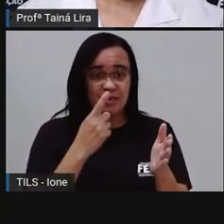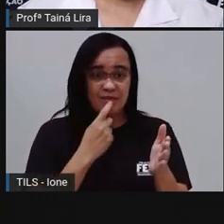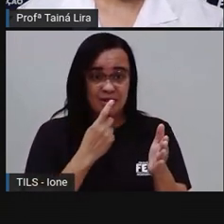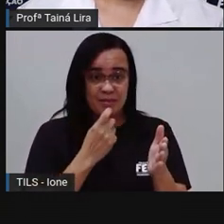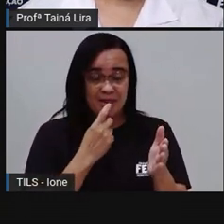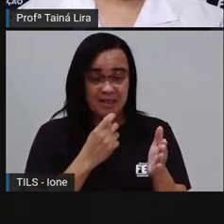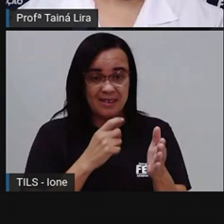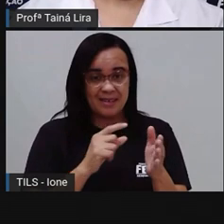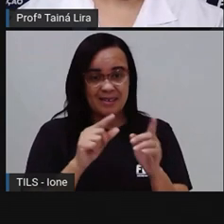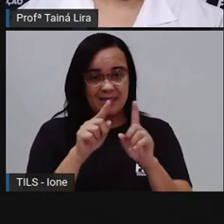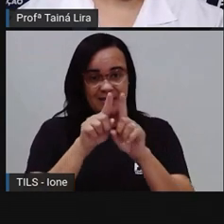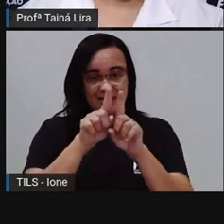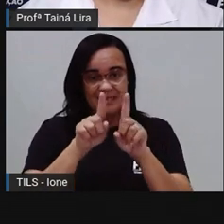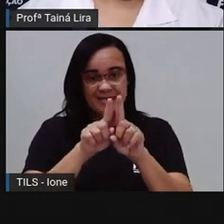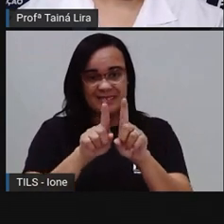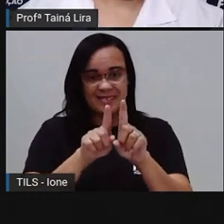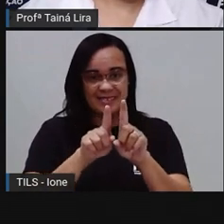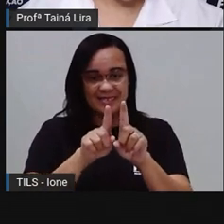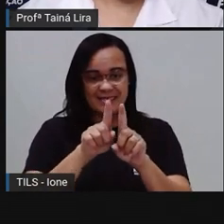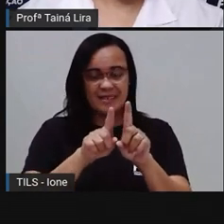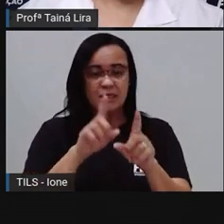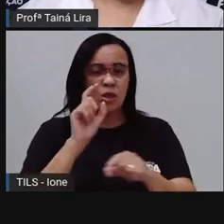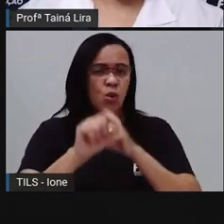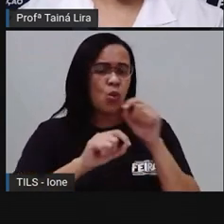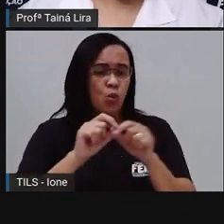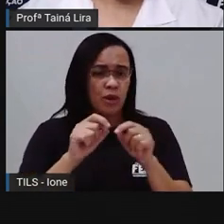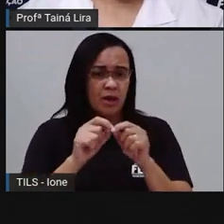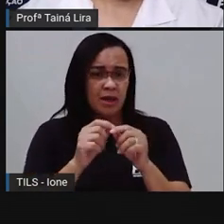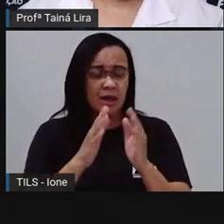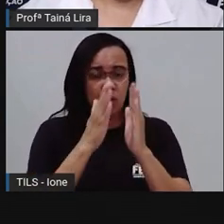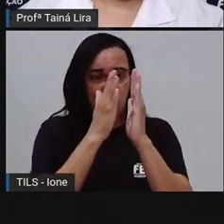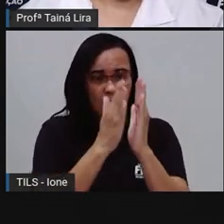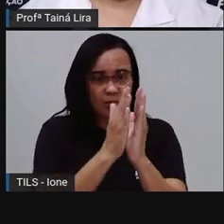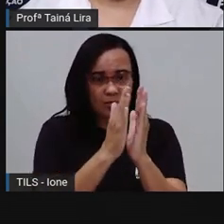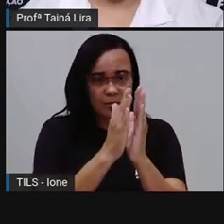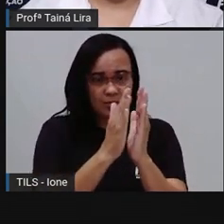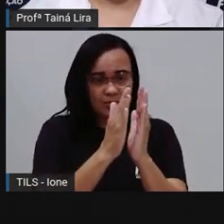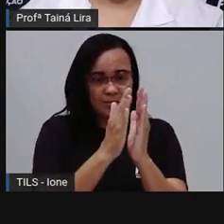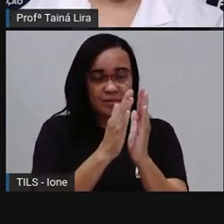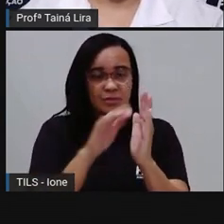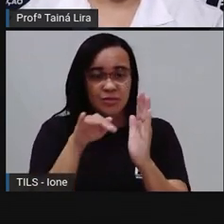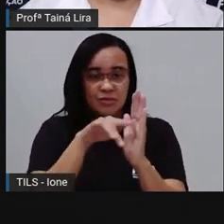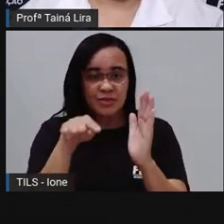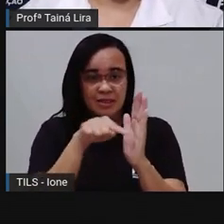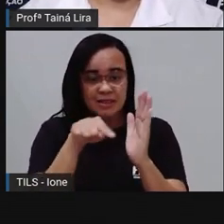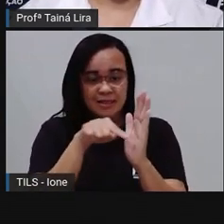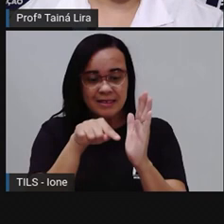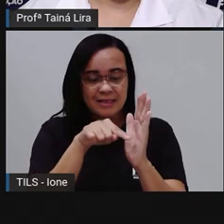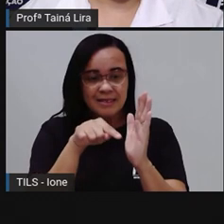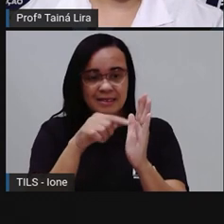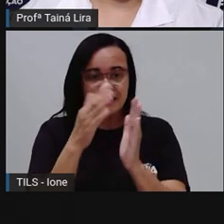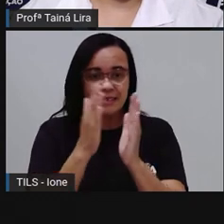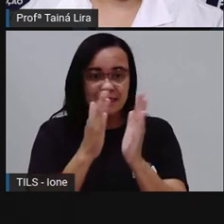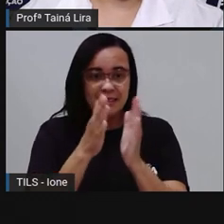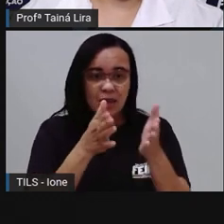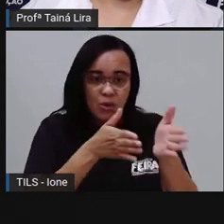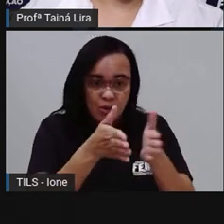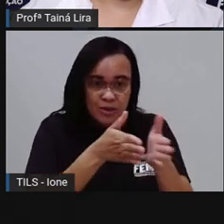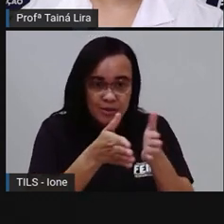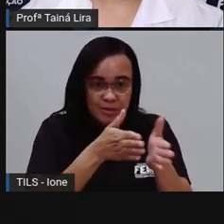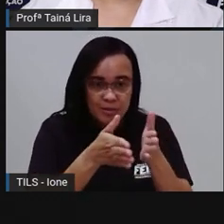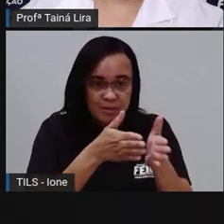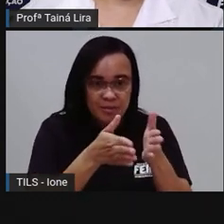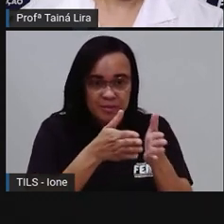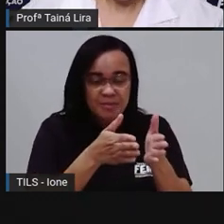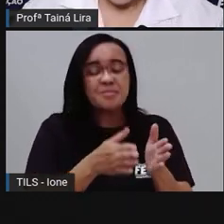E as linhas azuis aqui são as pautas, tá? Que é onde a gente escreve. Então, lembre que aqui é a nossa